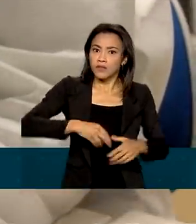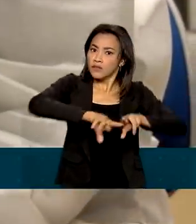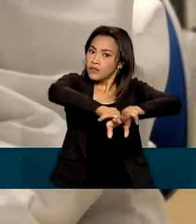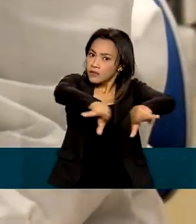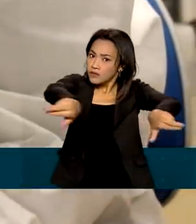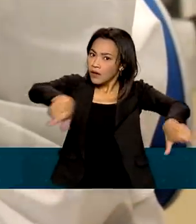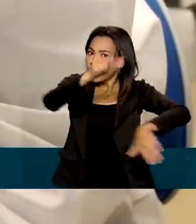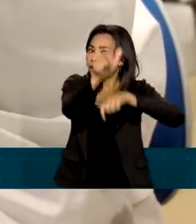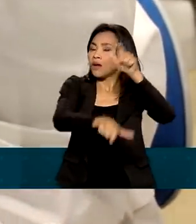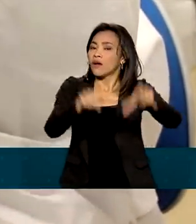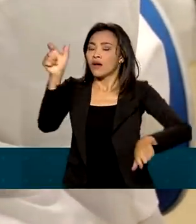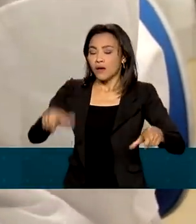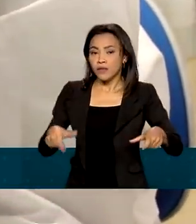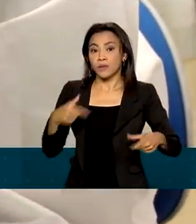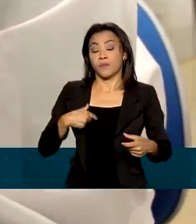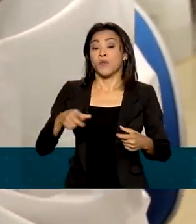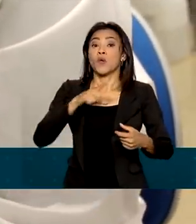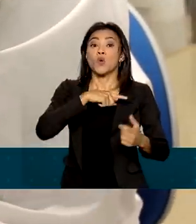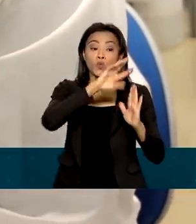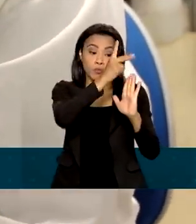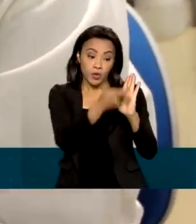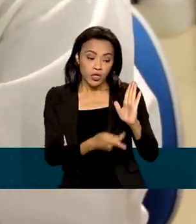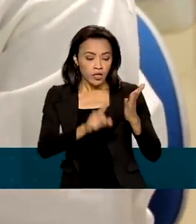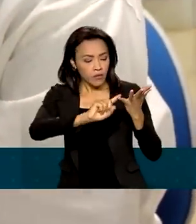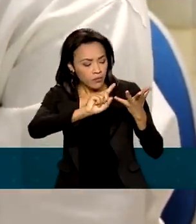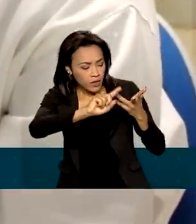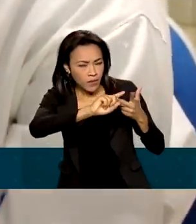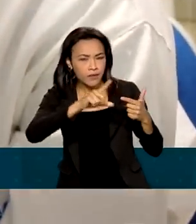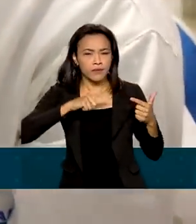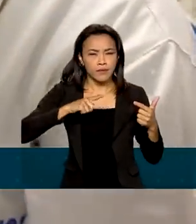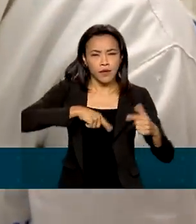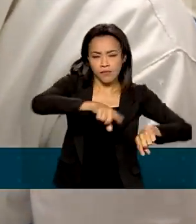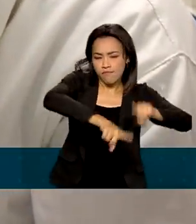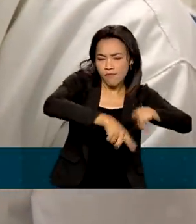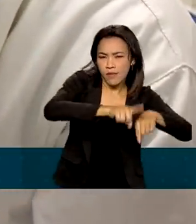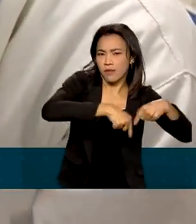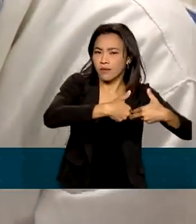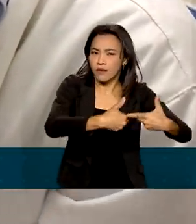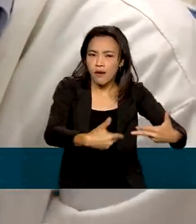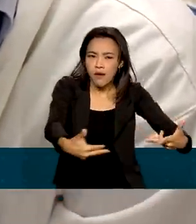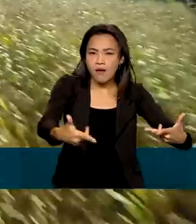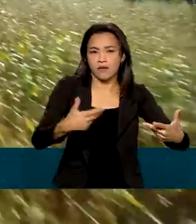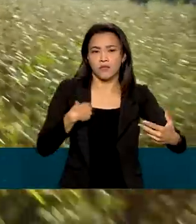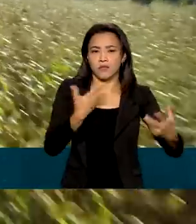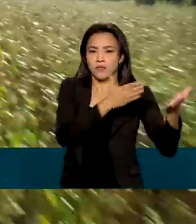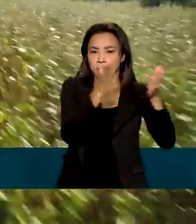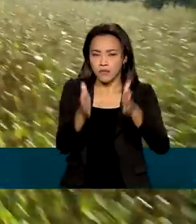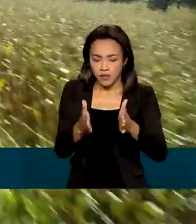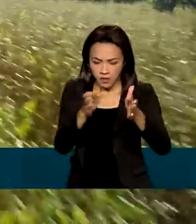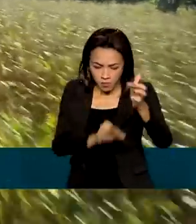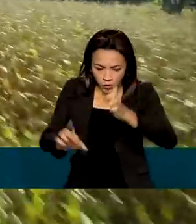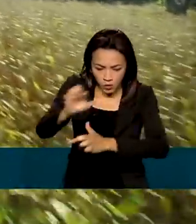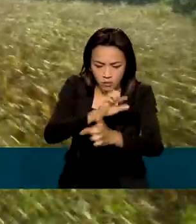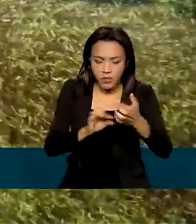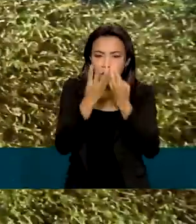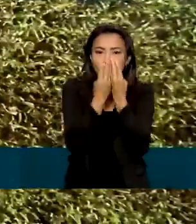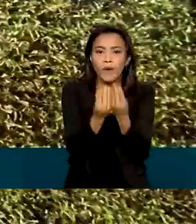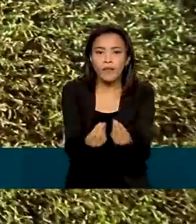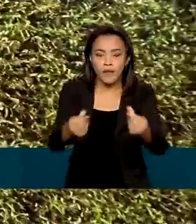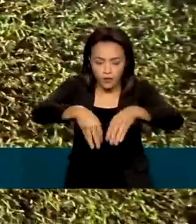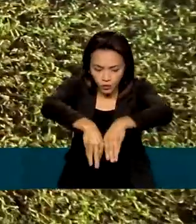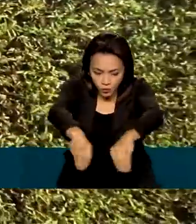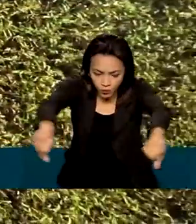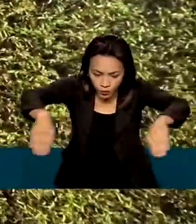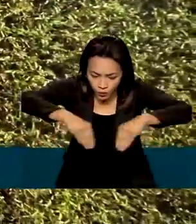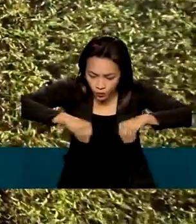A carteira de projetos da Embrapi inclui desde equipamentos dedicados ao monitoramento da qualidade ambiental do solo